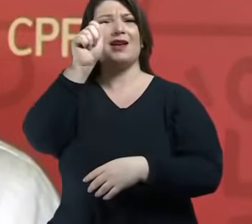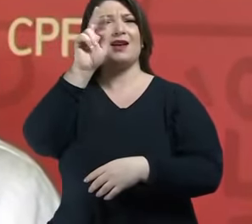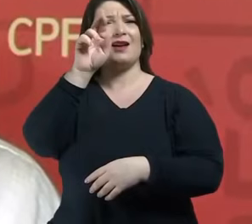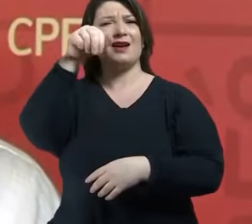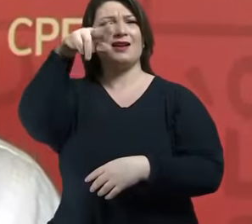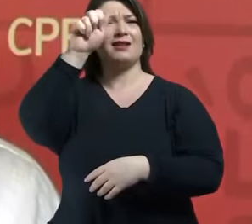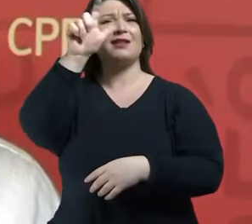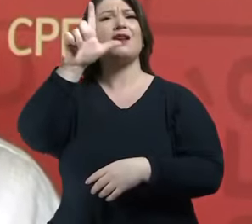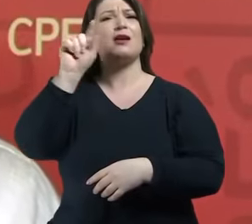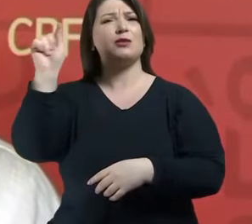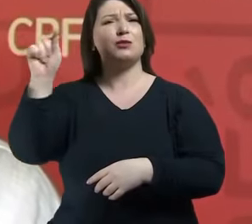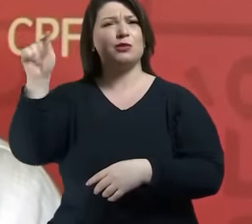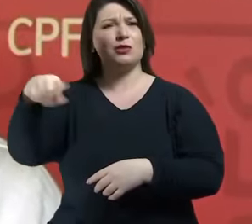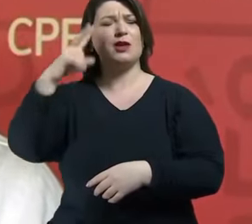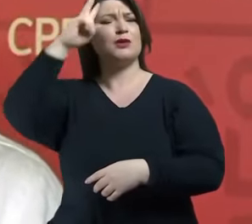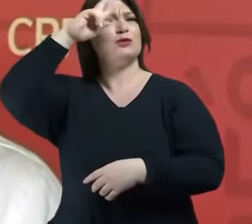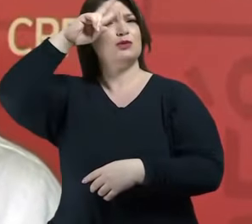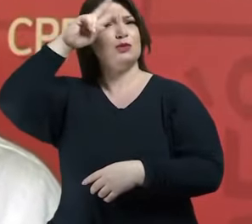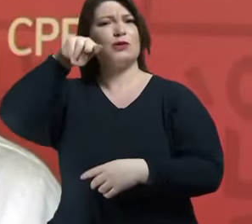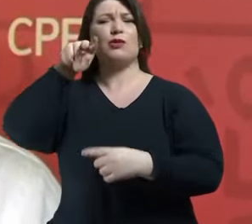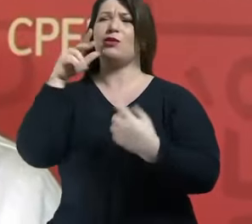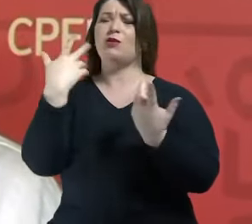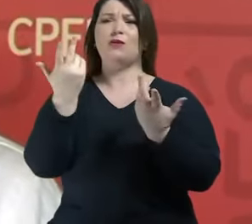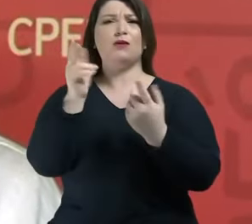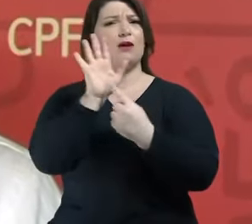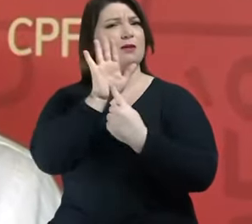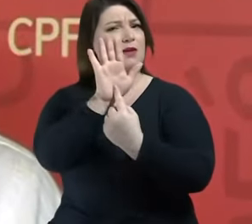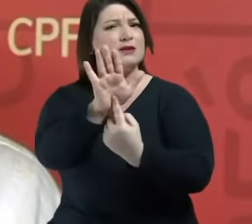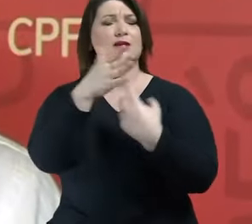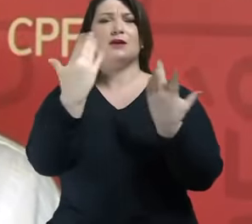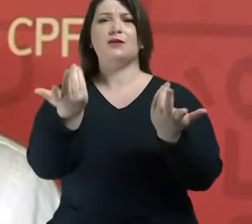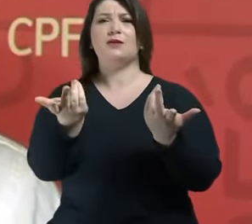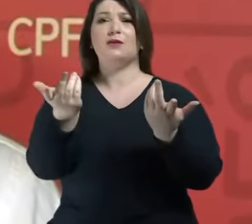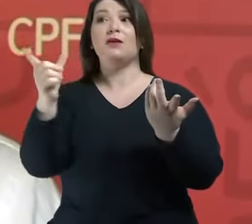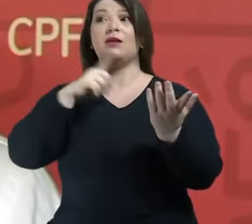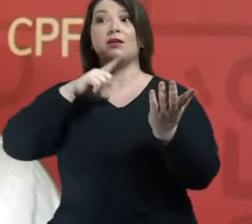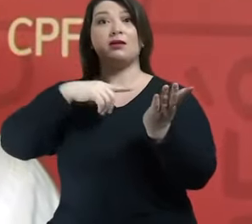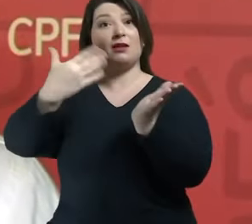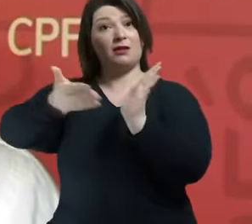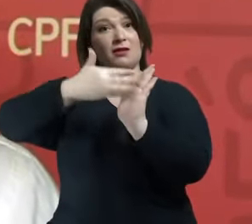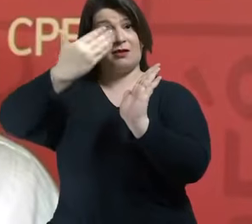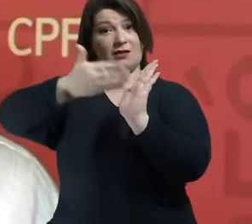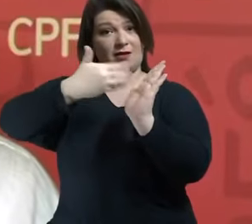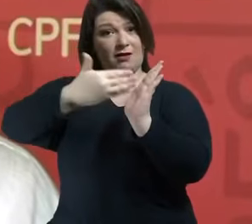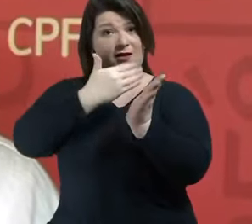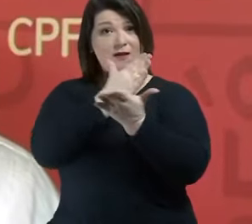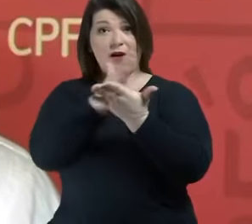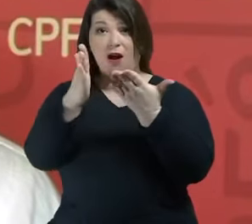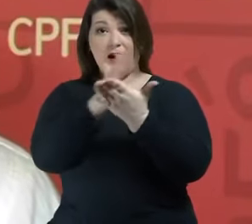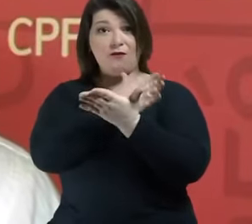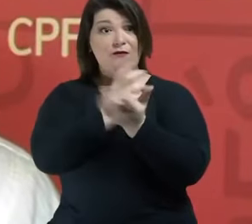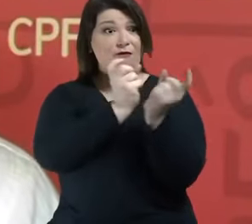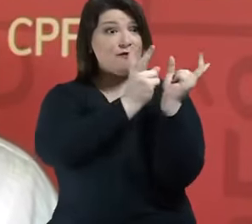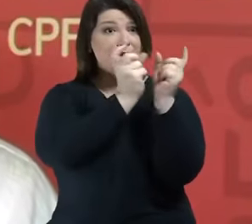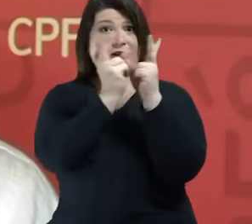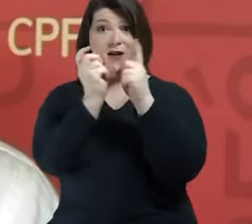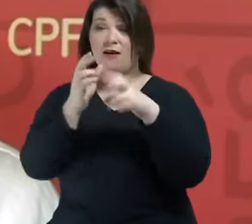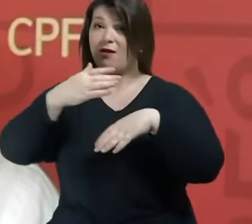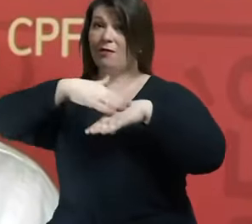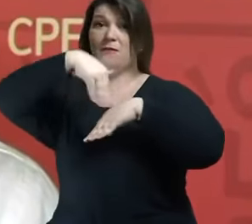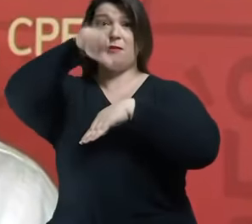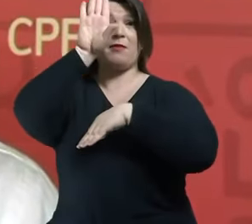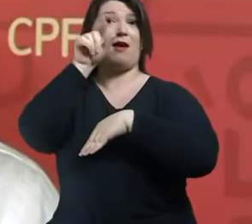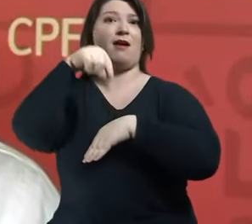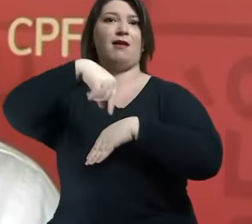escritor, palestrante e apresentador. Alguns de seus livros estão entre os mais vendidos do Brasil, como O Dilema do Porco Espinho e o mais